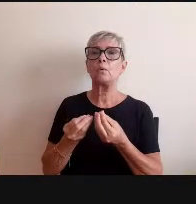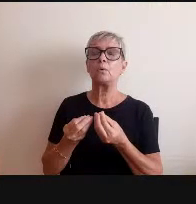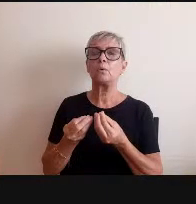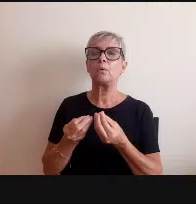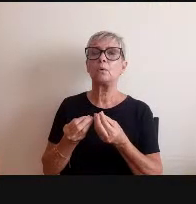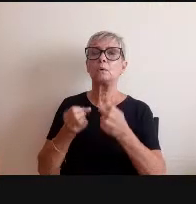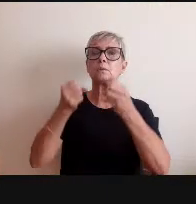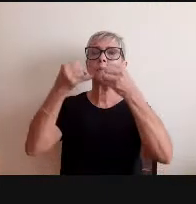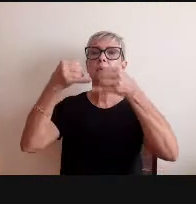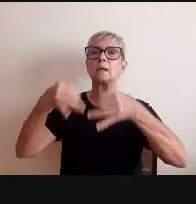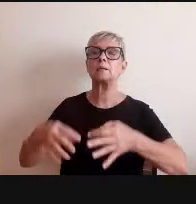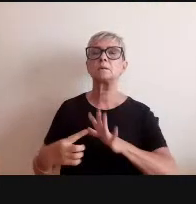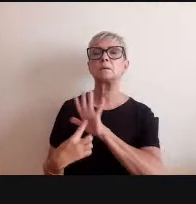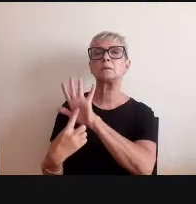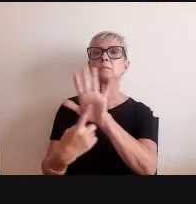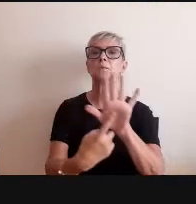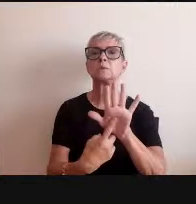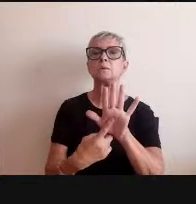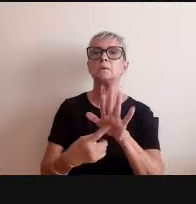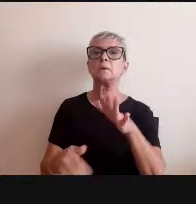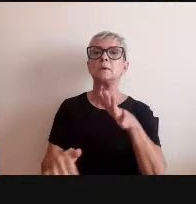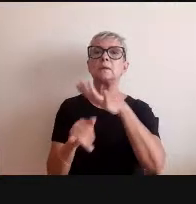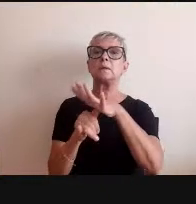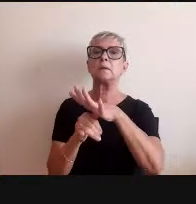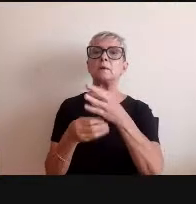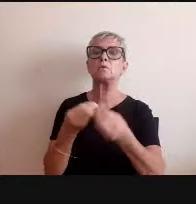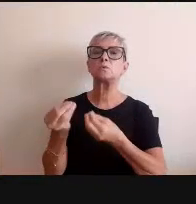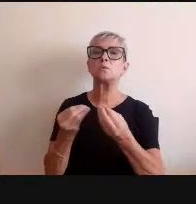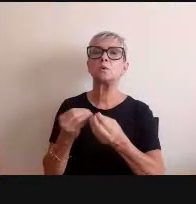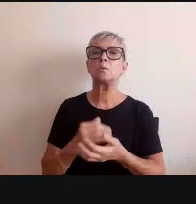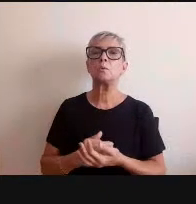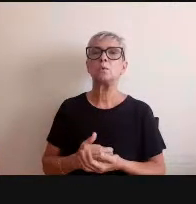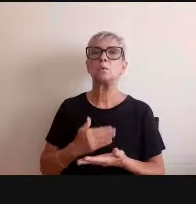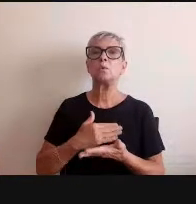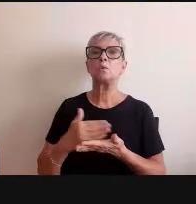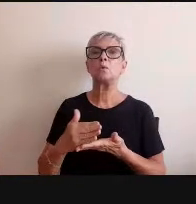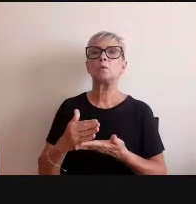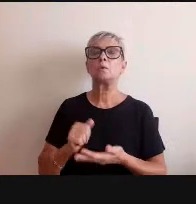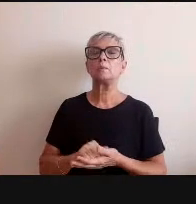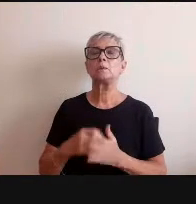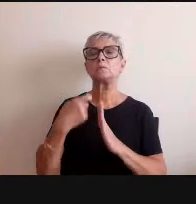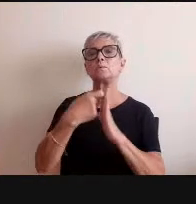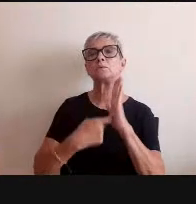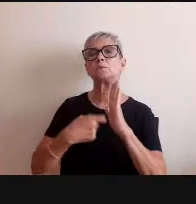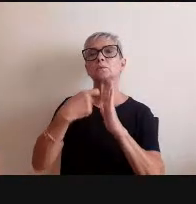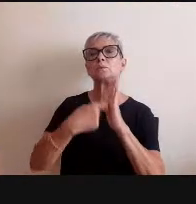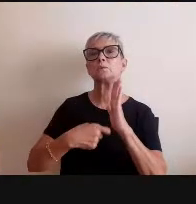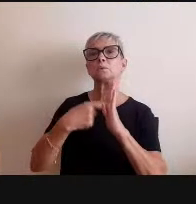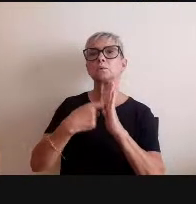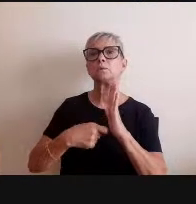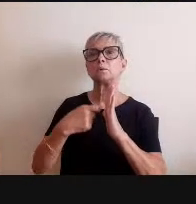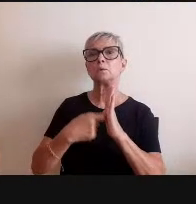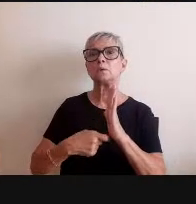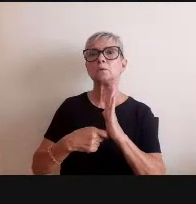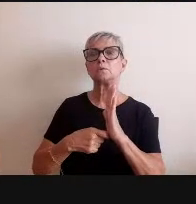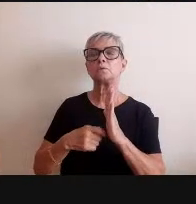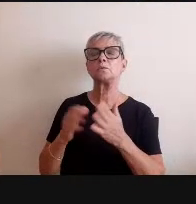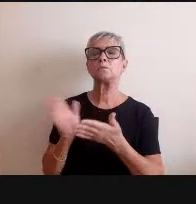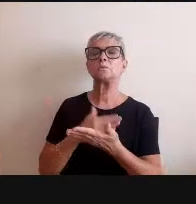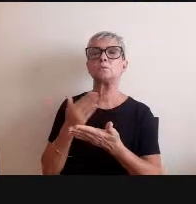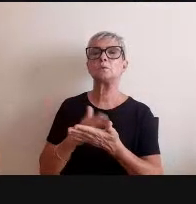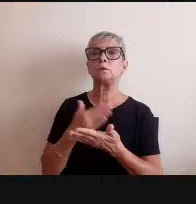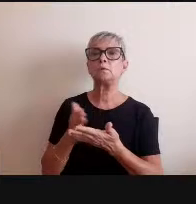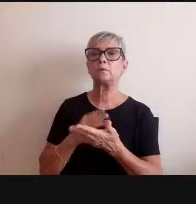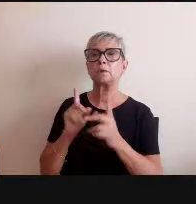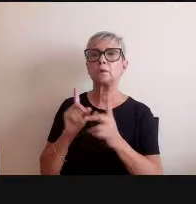exposição e embaixo o início do texto da introdução do livro não do texto